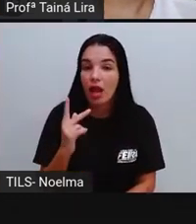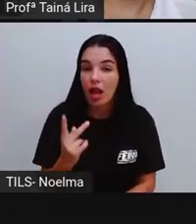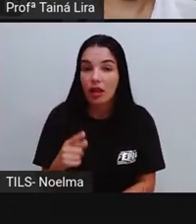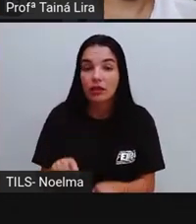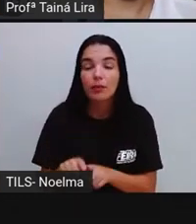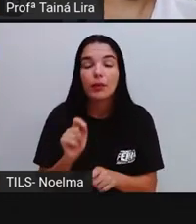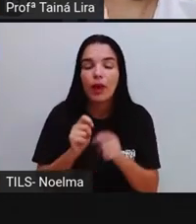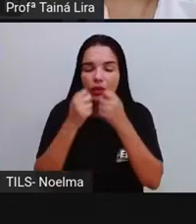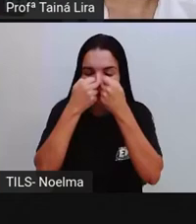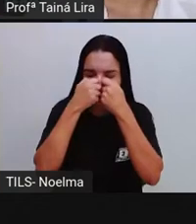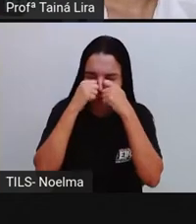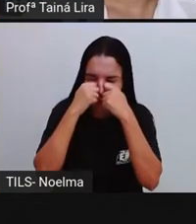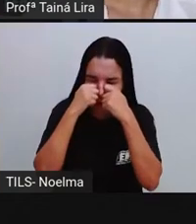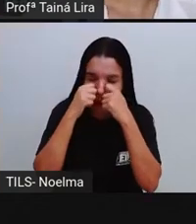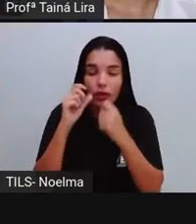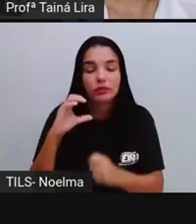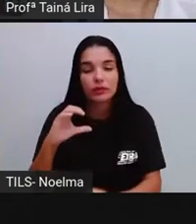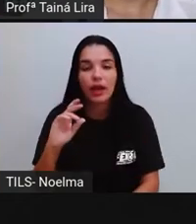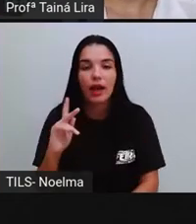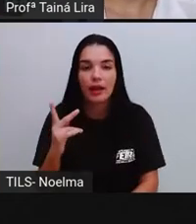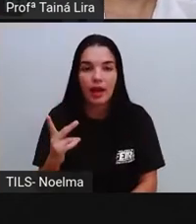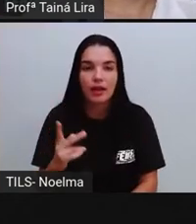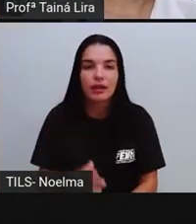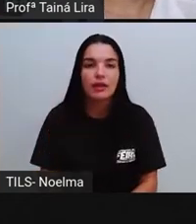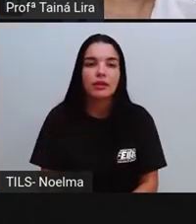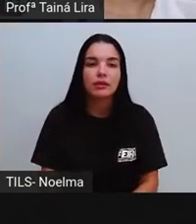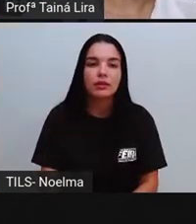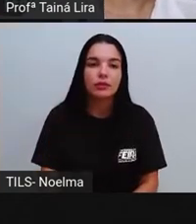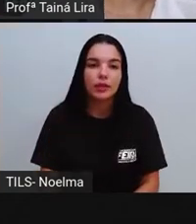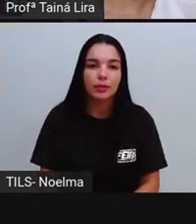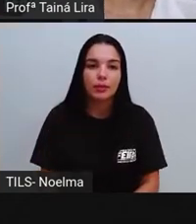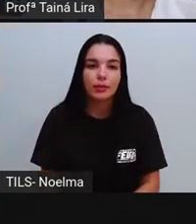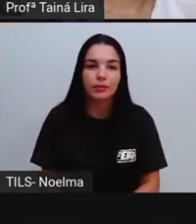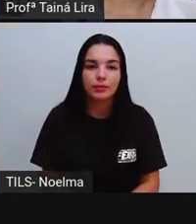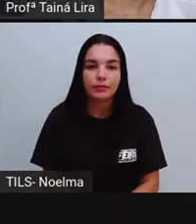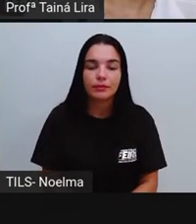E choro também, Com CH, Certo?